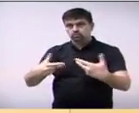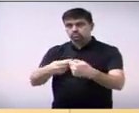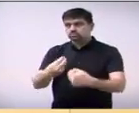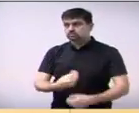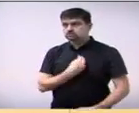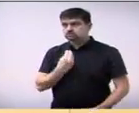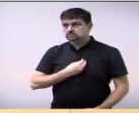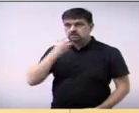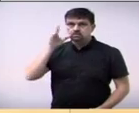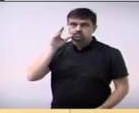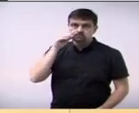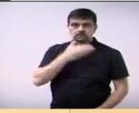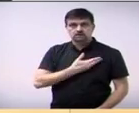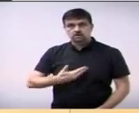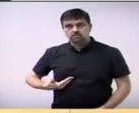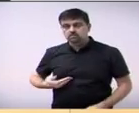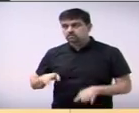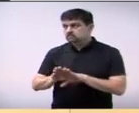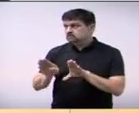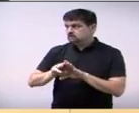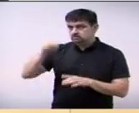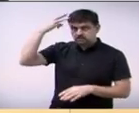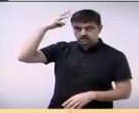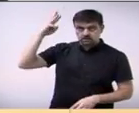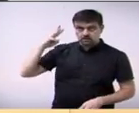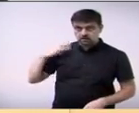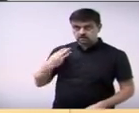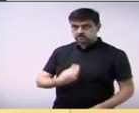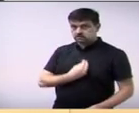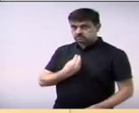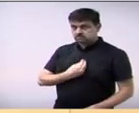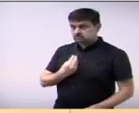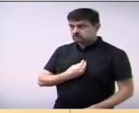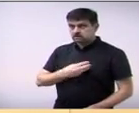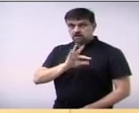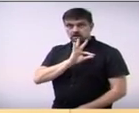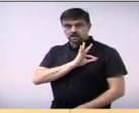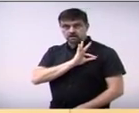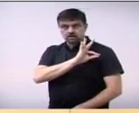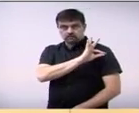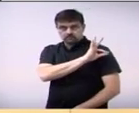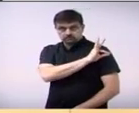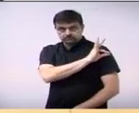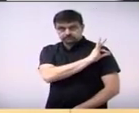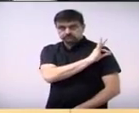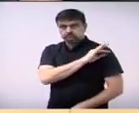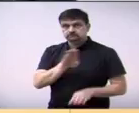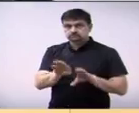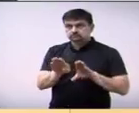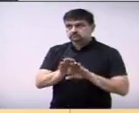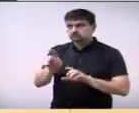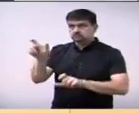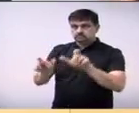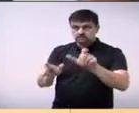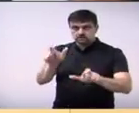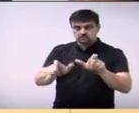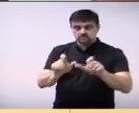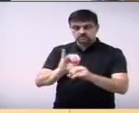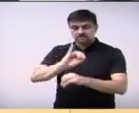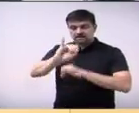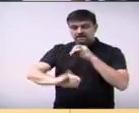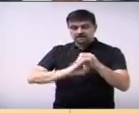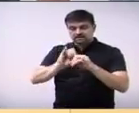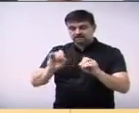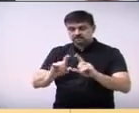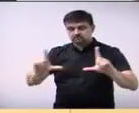funcionários públicos, dos vereadores, da vereadora, da guarda municipal e do público que nos assiste pela